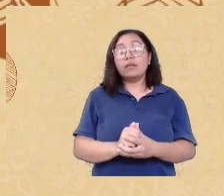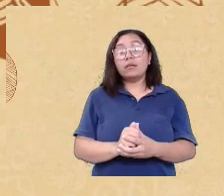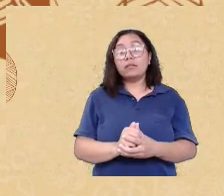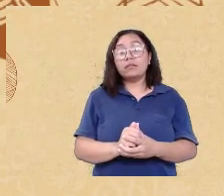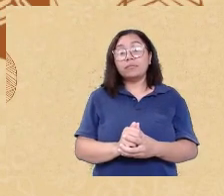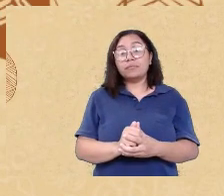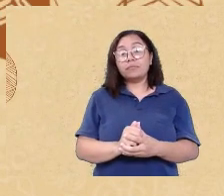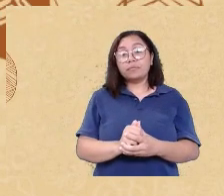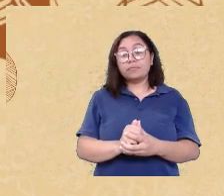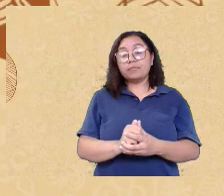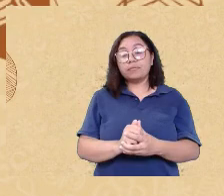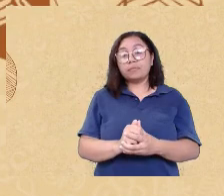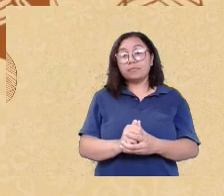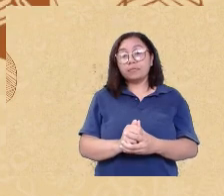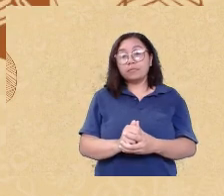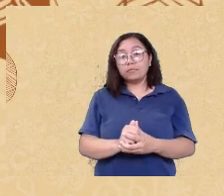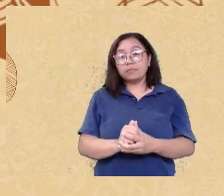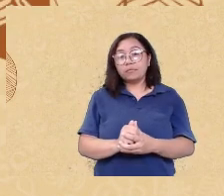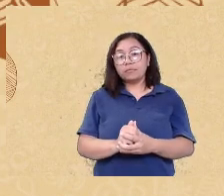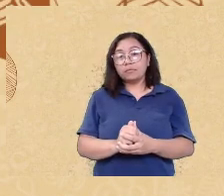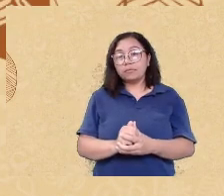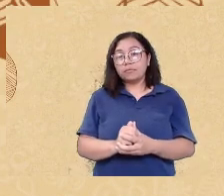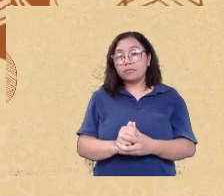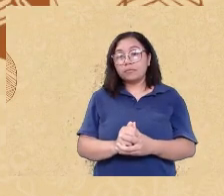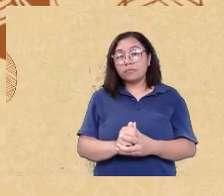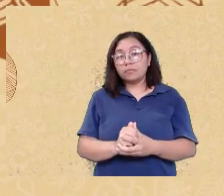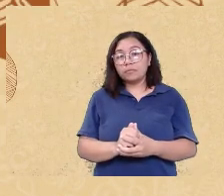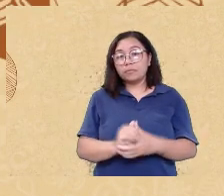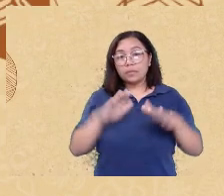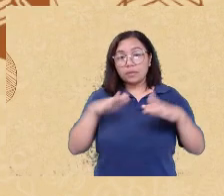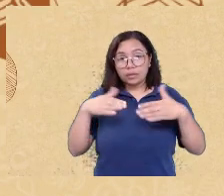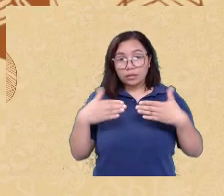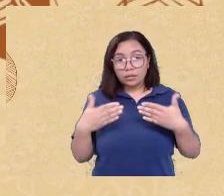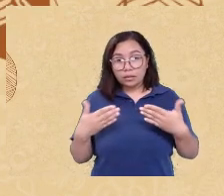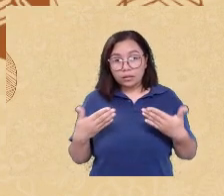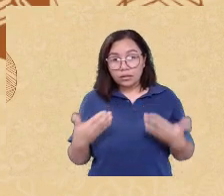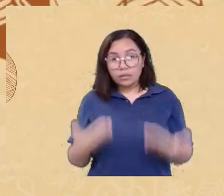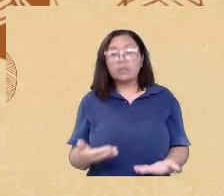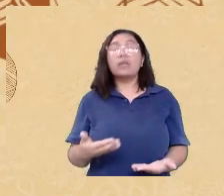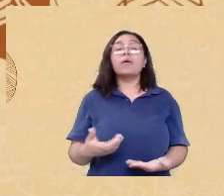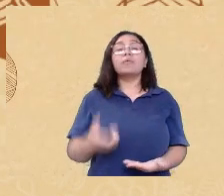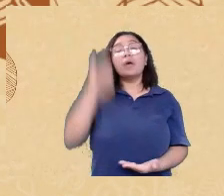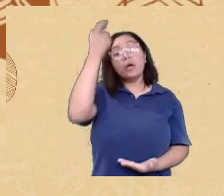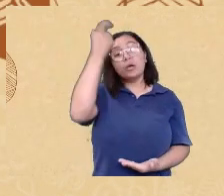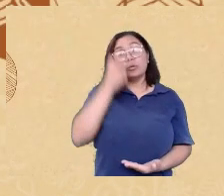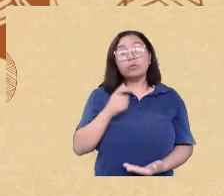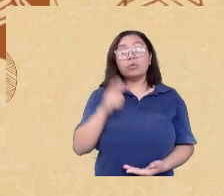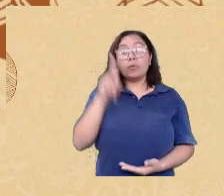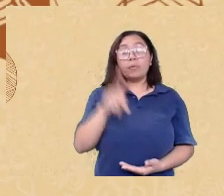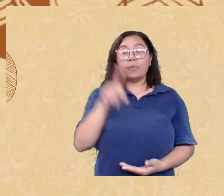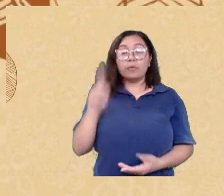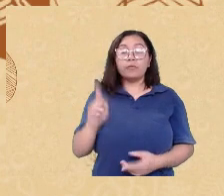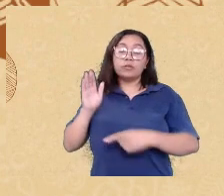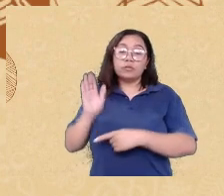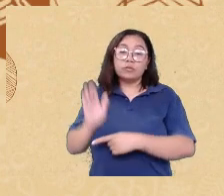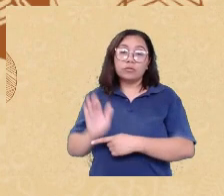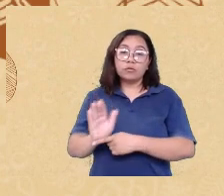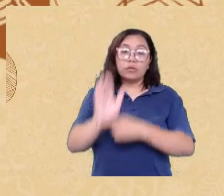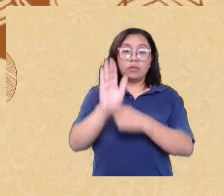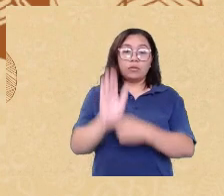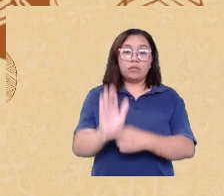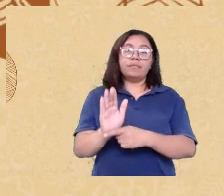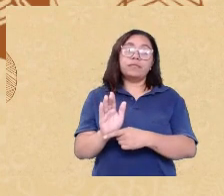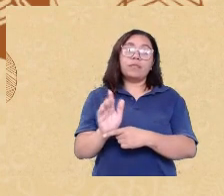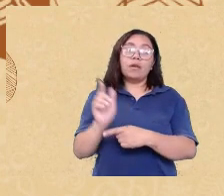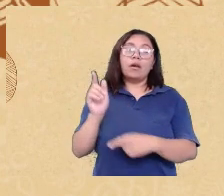aqui então eu sou eu sou professora assistente na UCD na University College Dublin eu sou